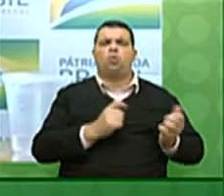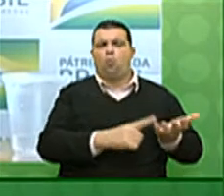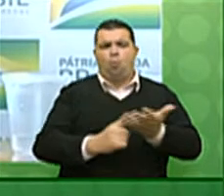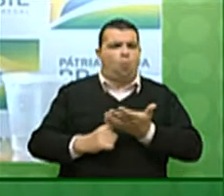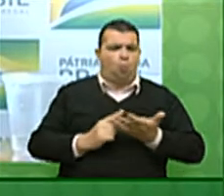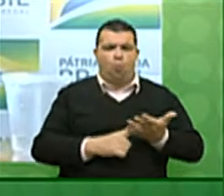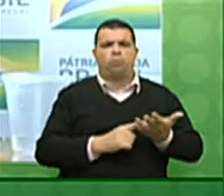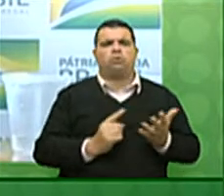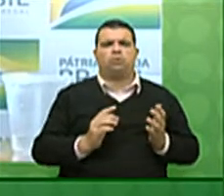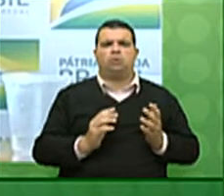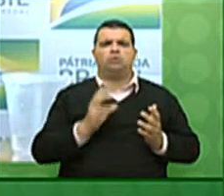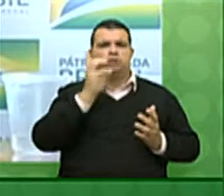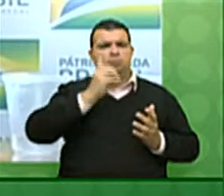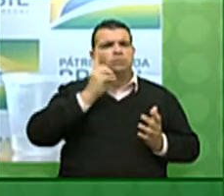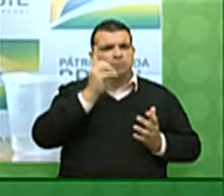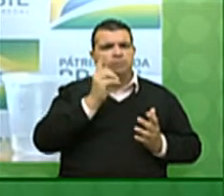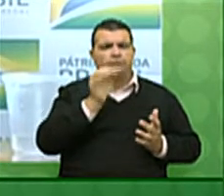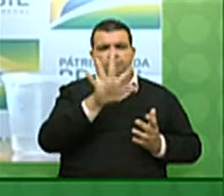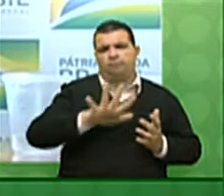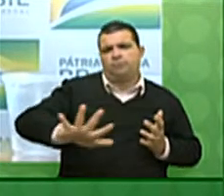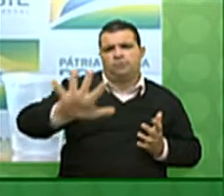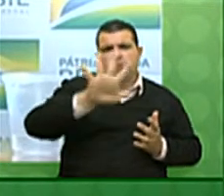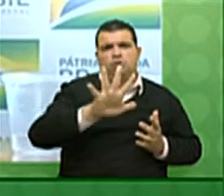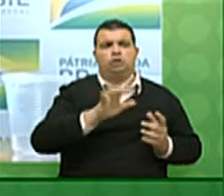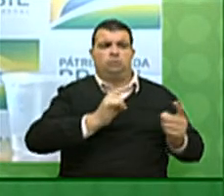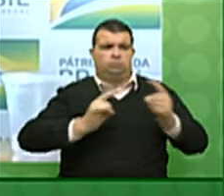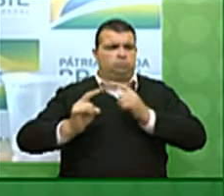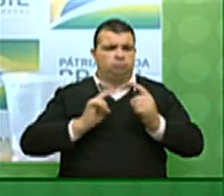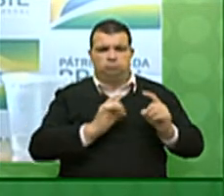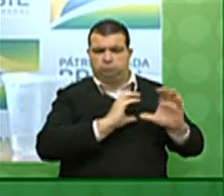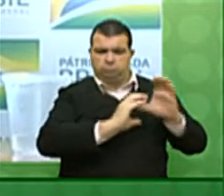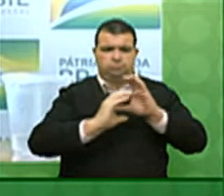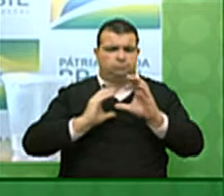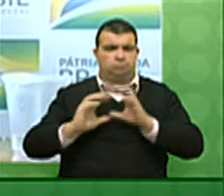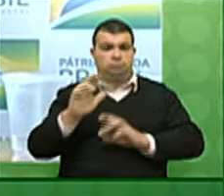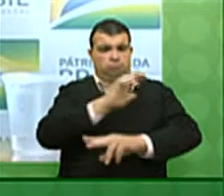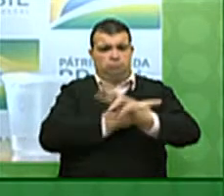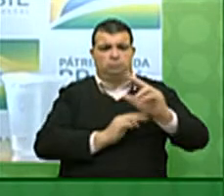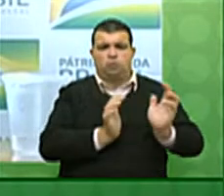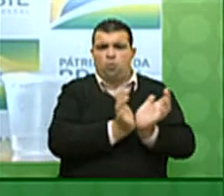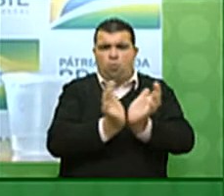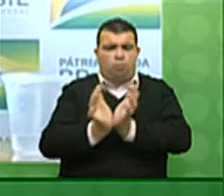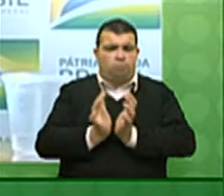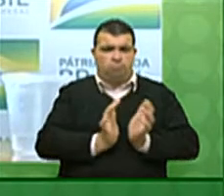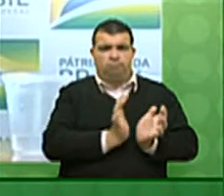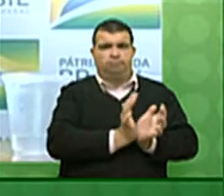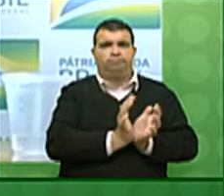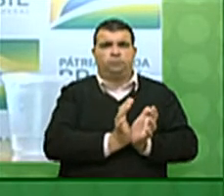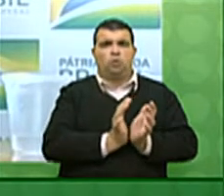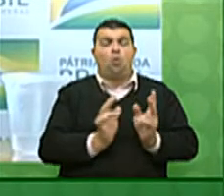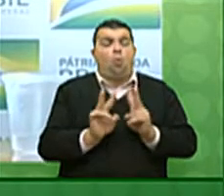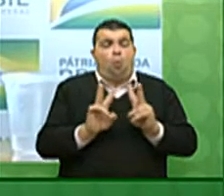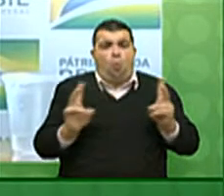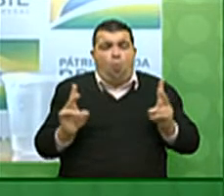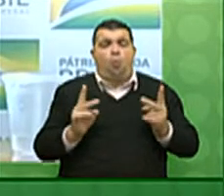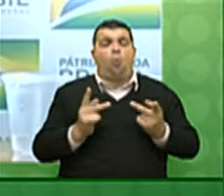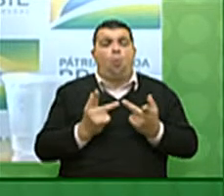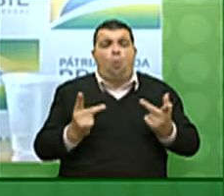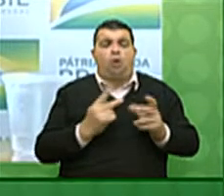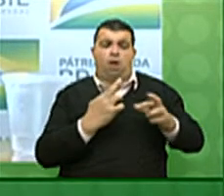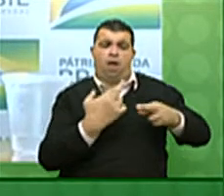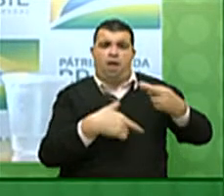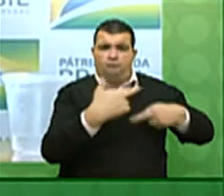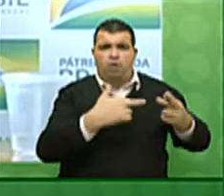apoio dialogando com as diferentes forças em torno da agenda de reformas